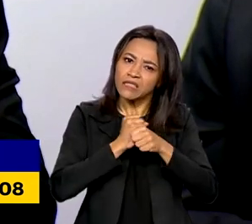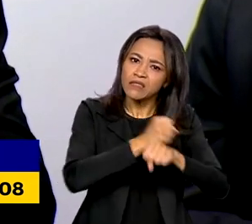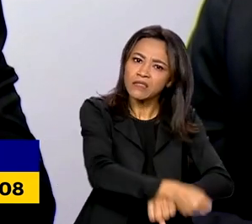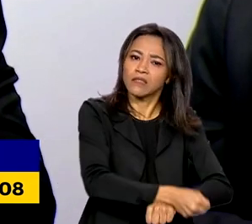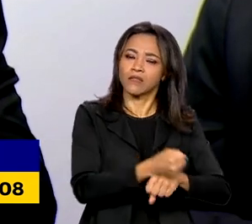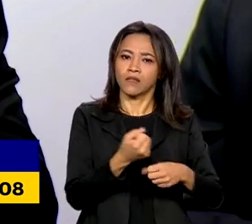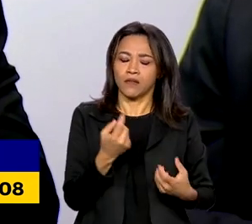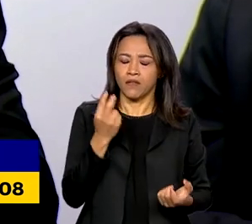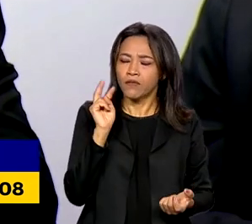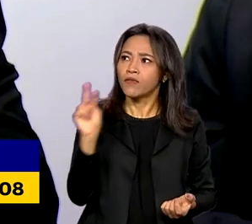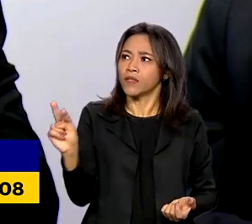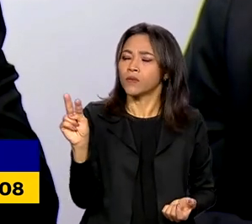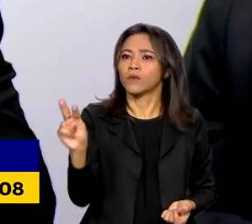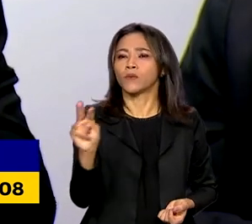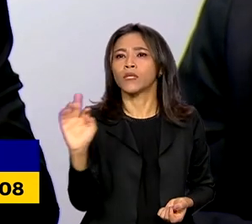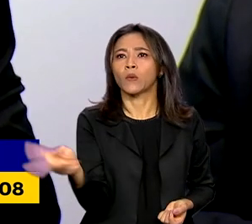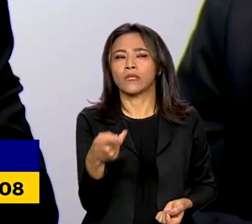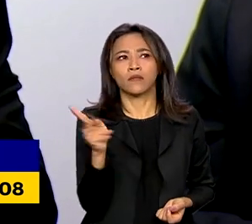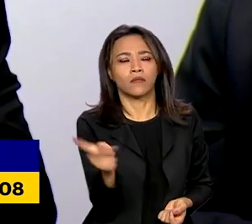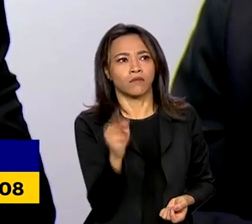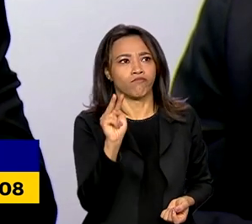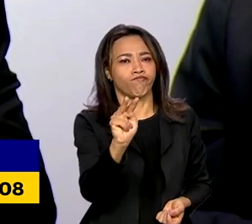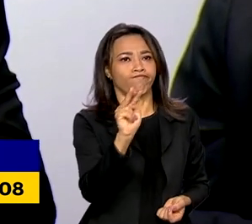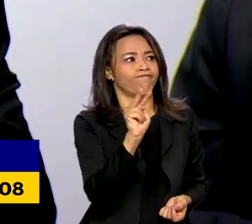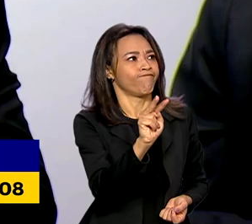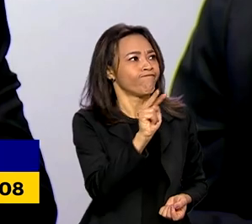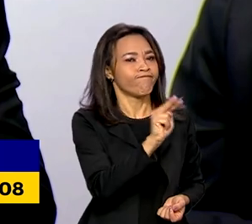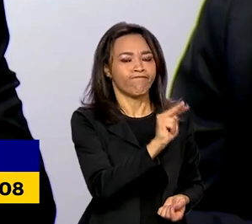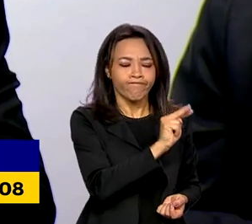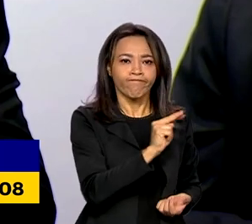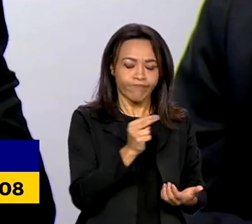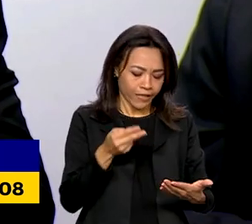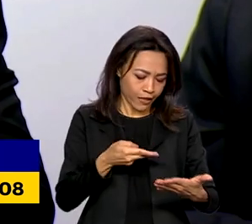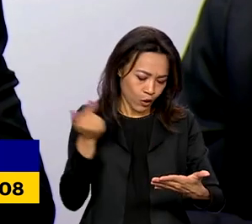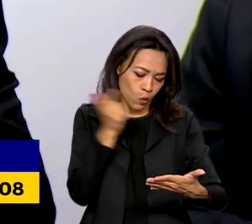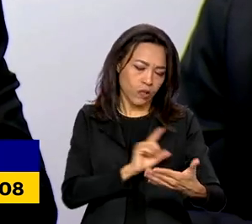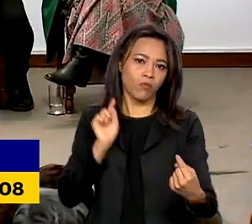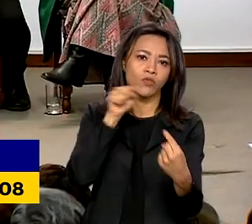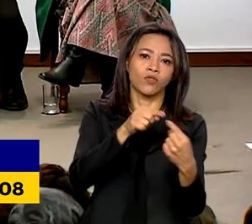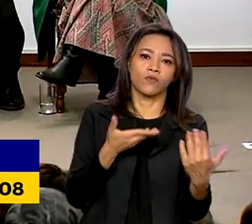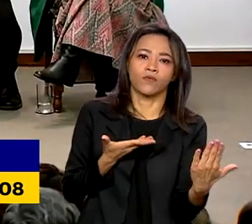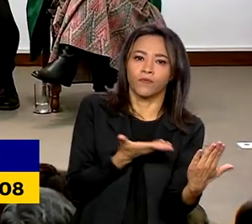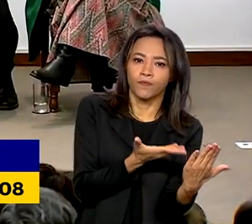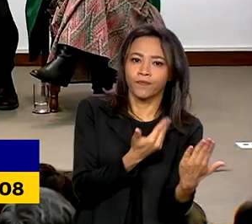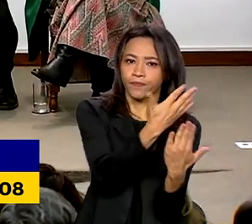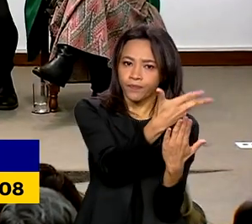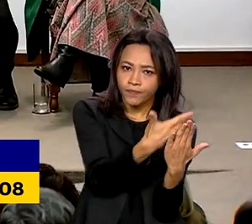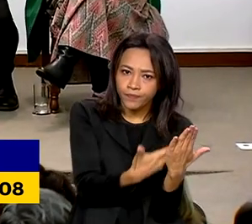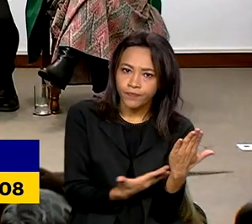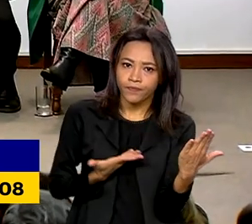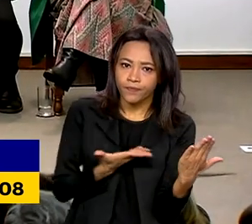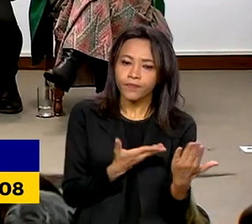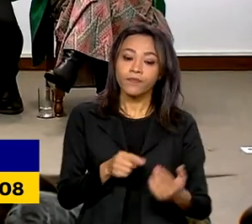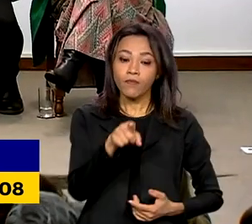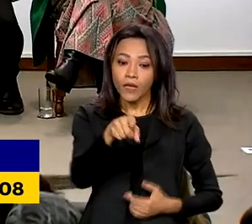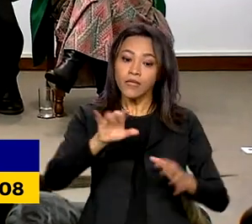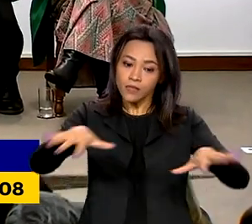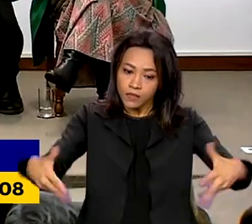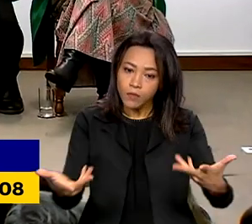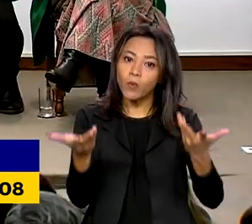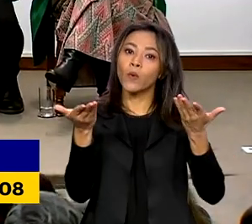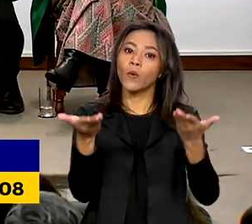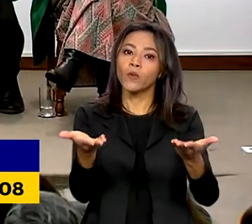em que vivemos, para que nós possamos, de fato, atingir o nosso objetivo. Durante a cerimônia, também foi